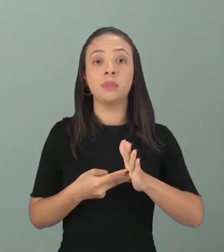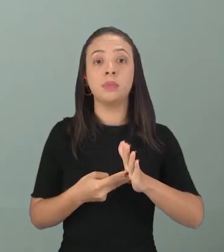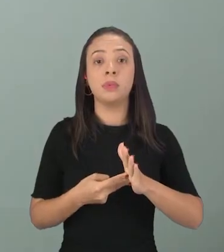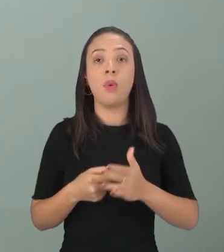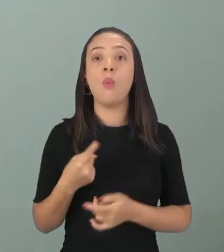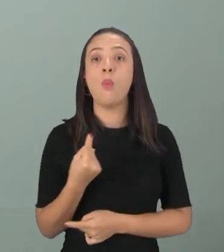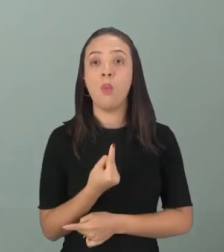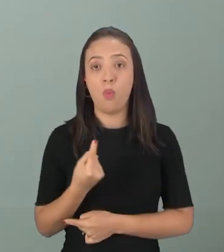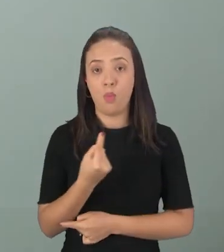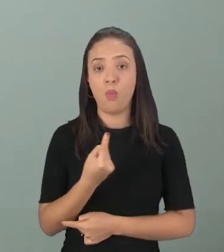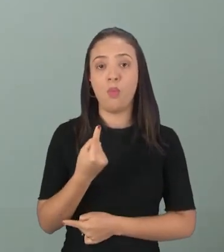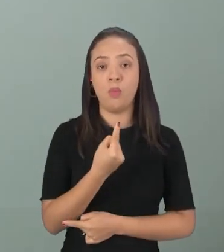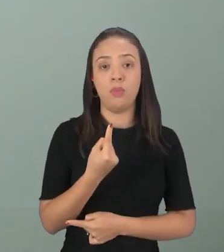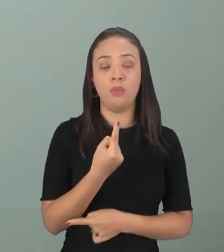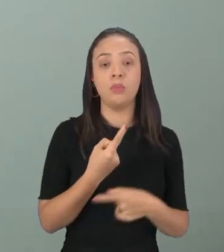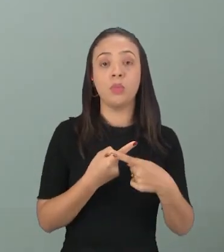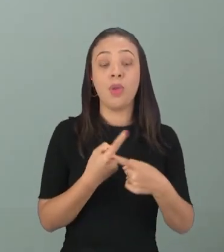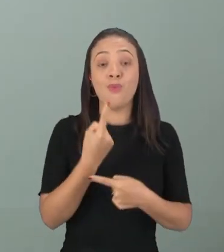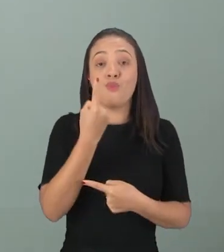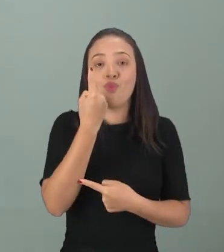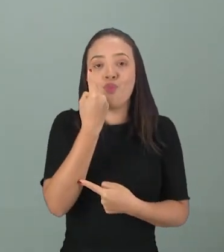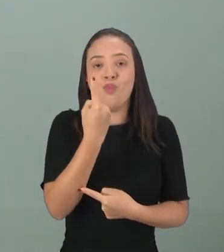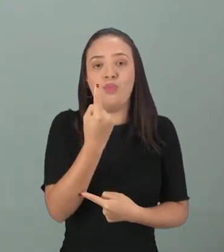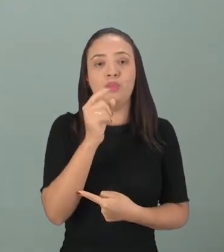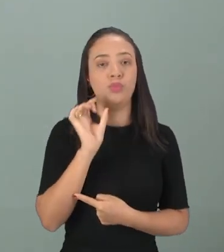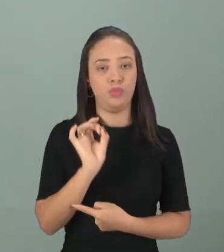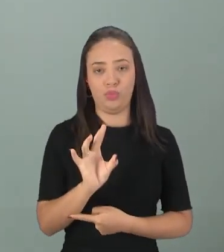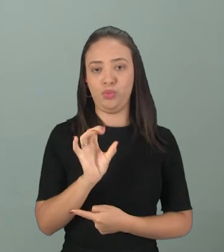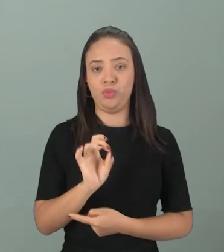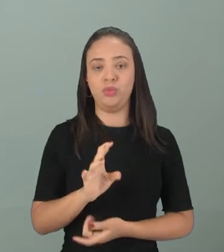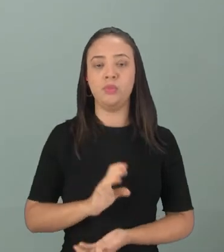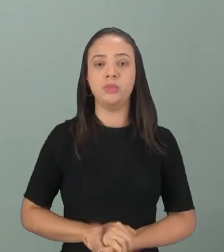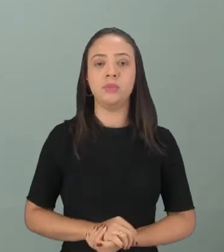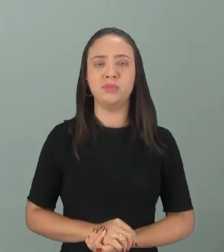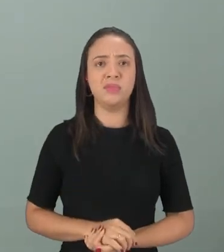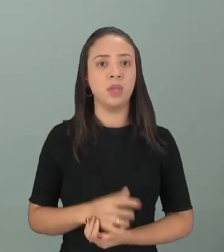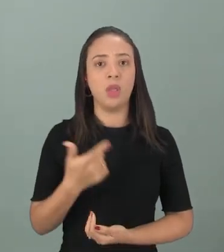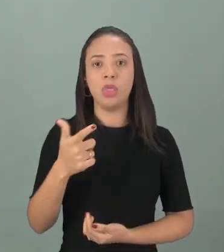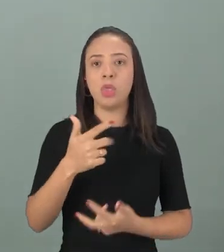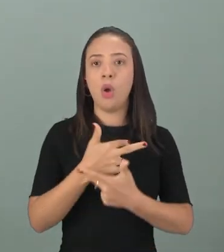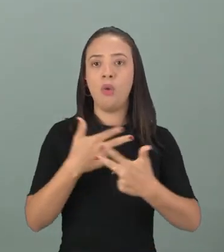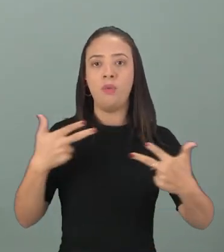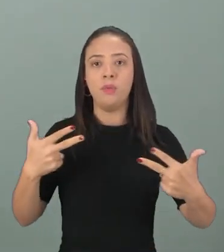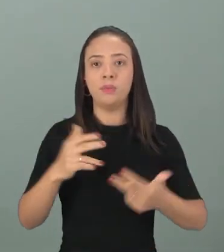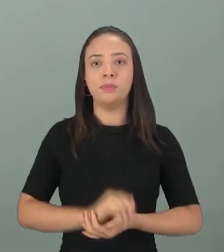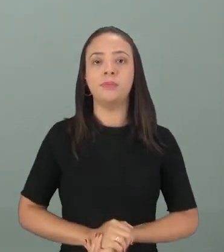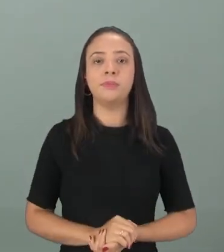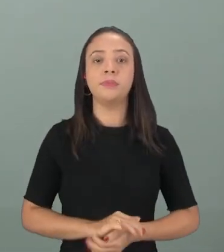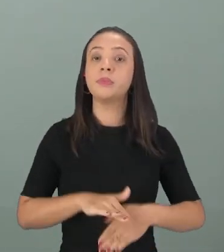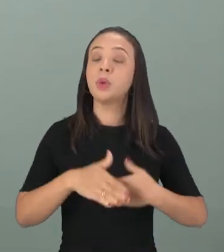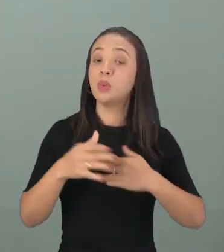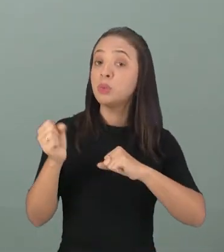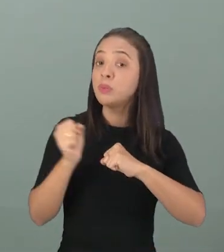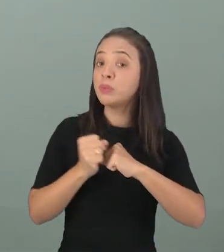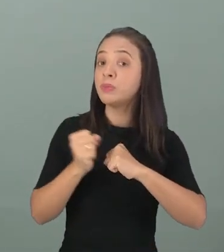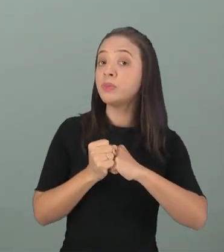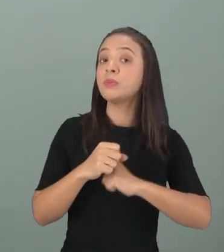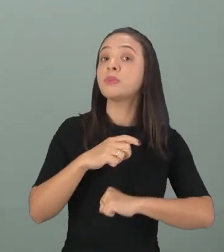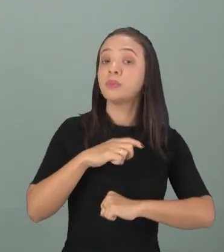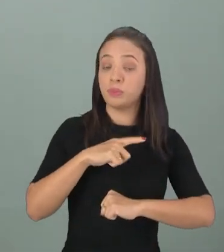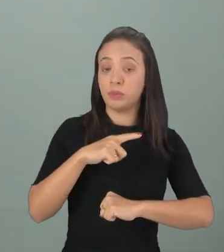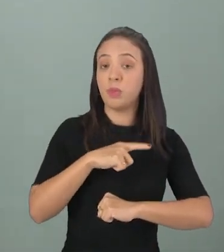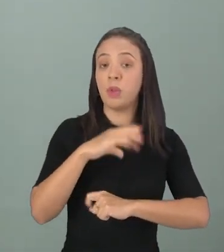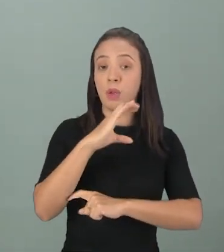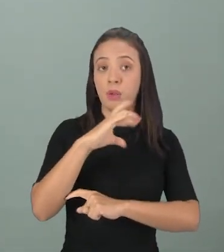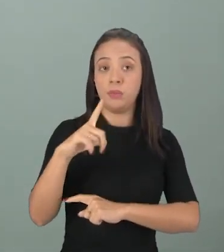singular. Somente uma. Ou não é várias, tá? Isso no substantivo a gente classifica